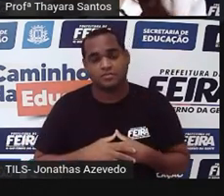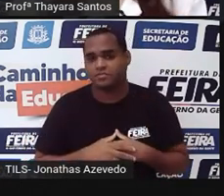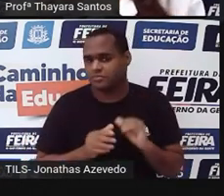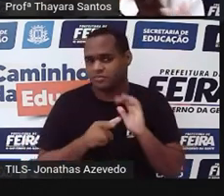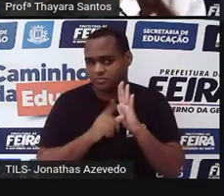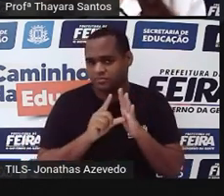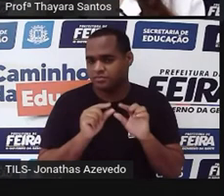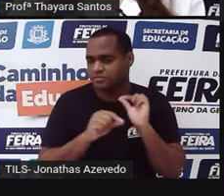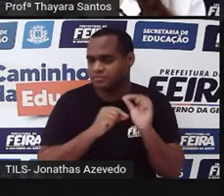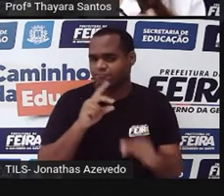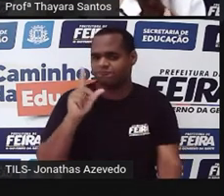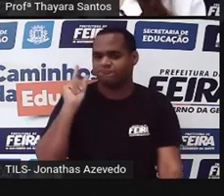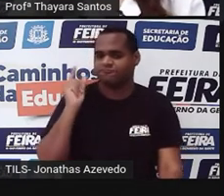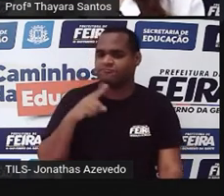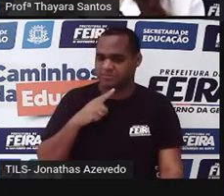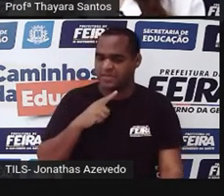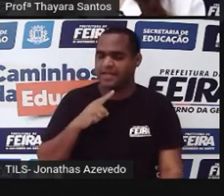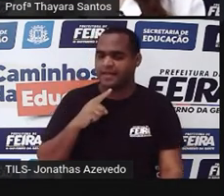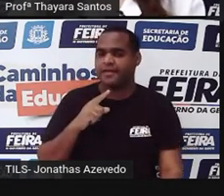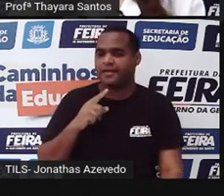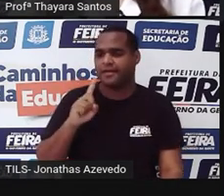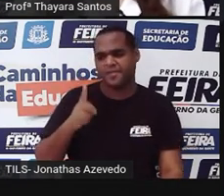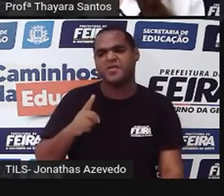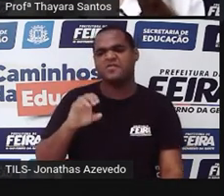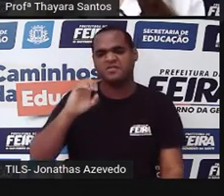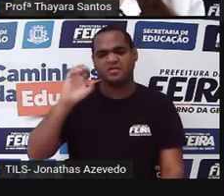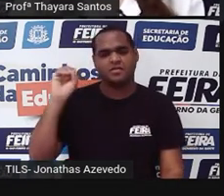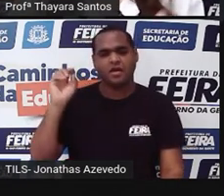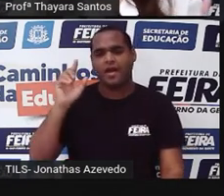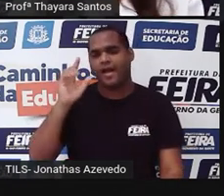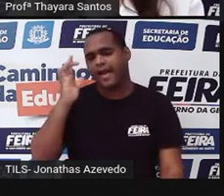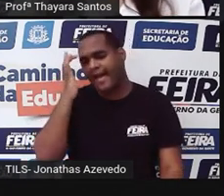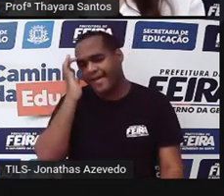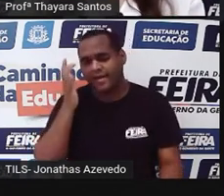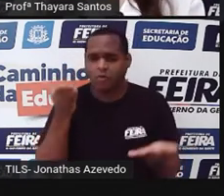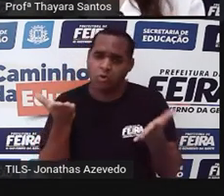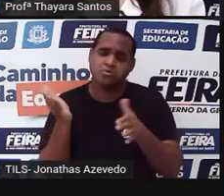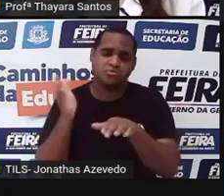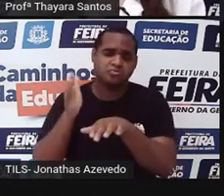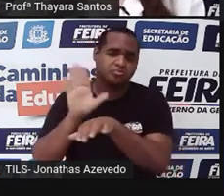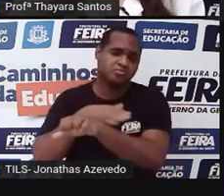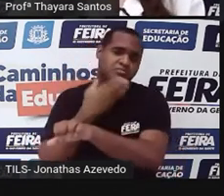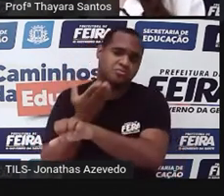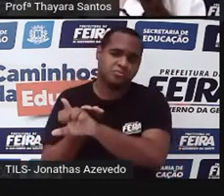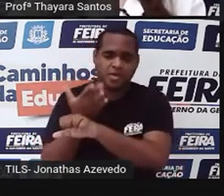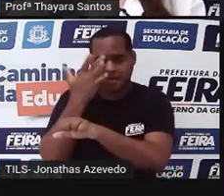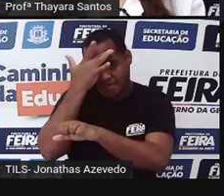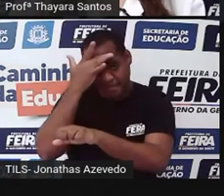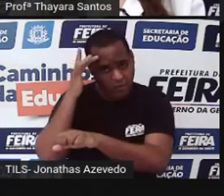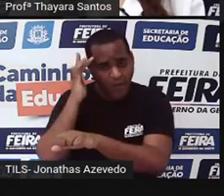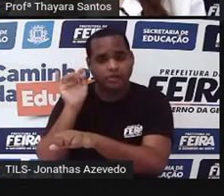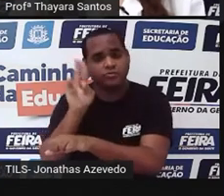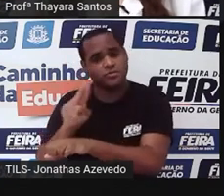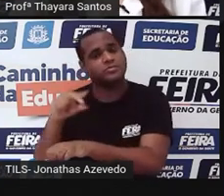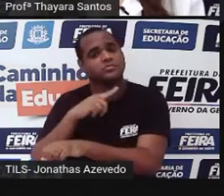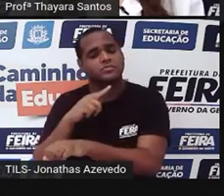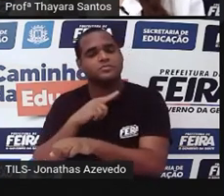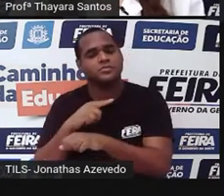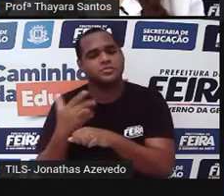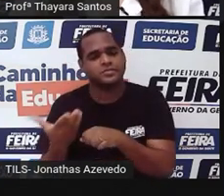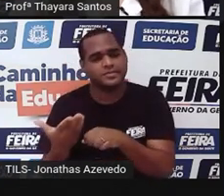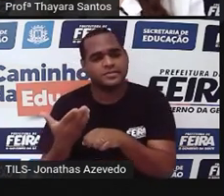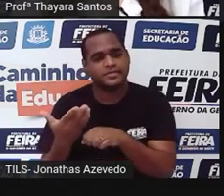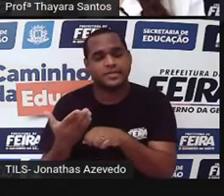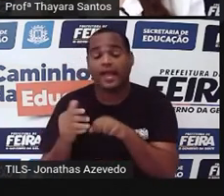Antigamente tinha uma técnica milenar que ela achava que se você colocar... Até hoje algumas pessoas utilizam dessa técnica. Que